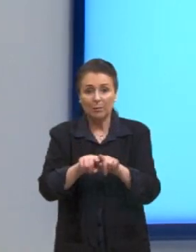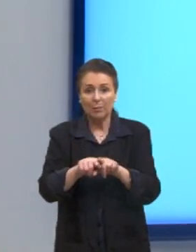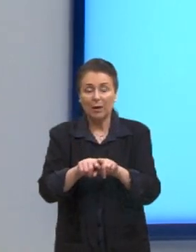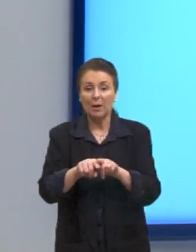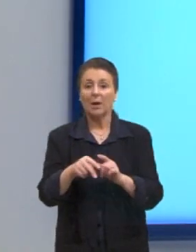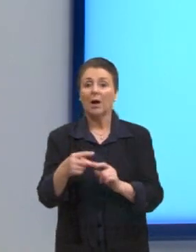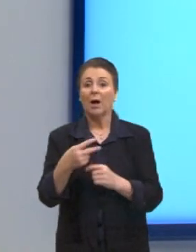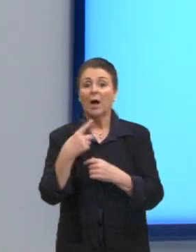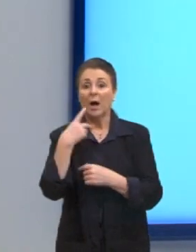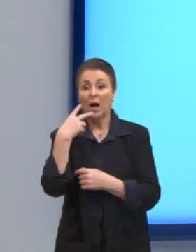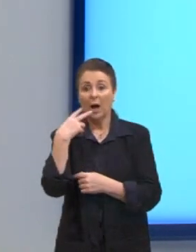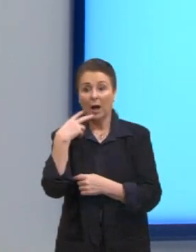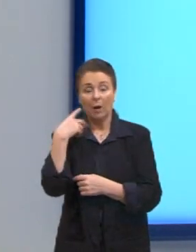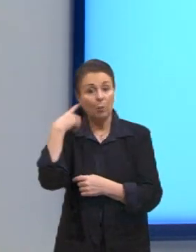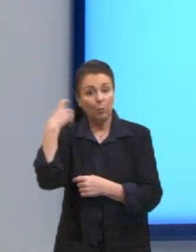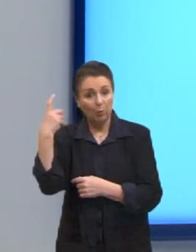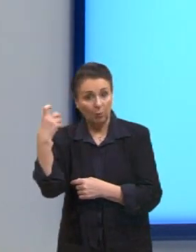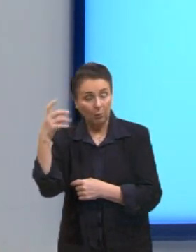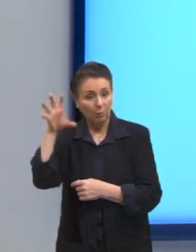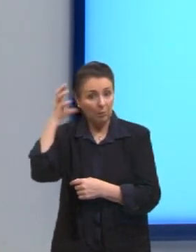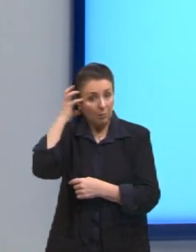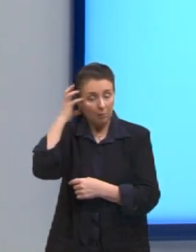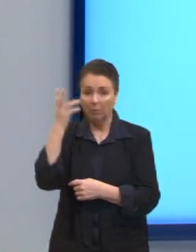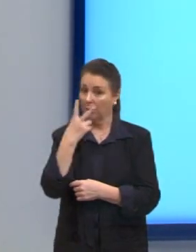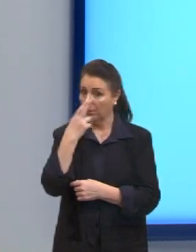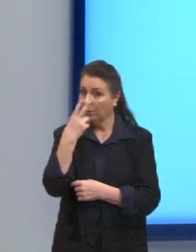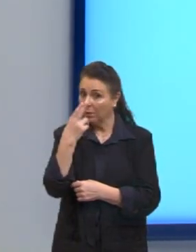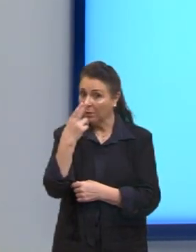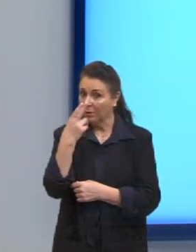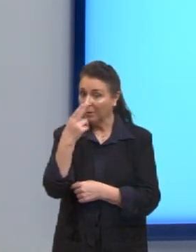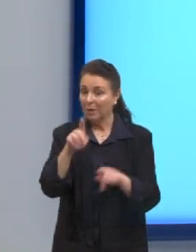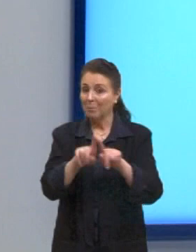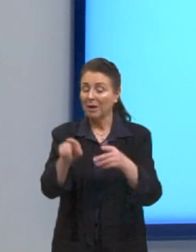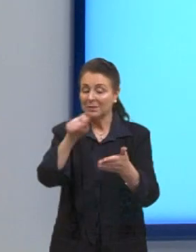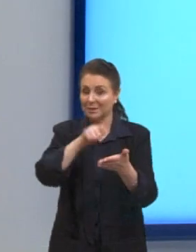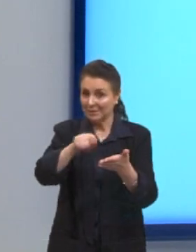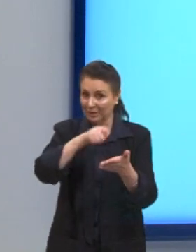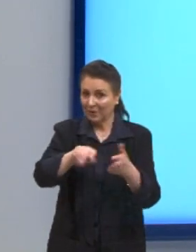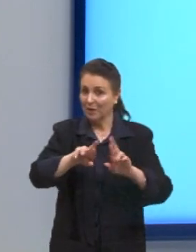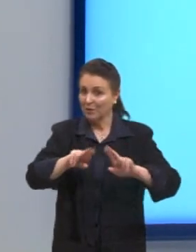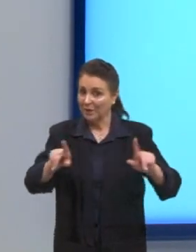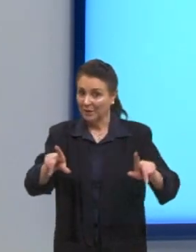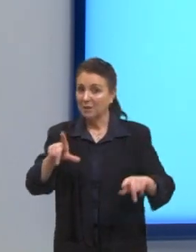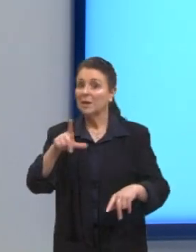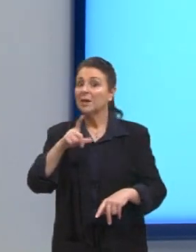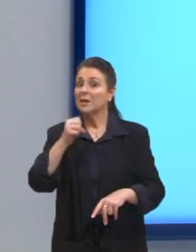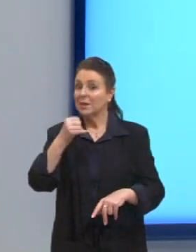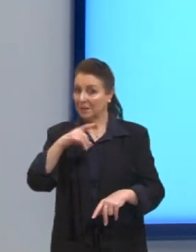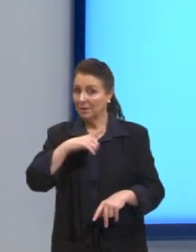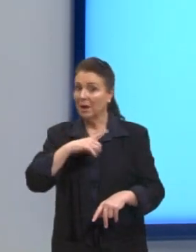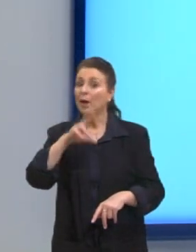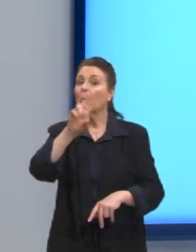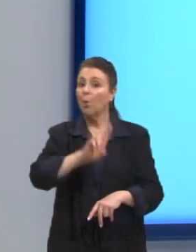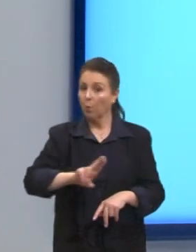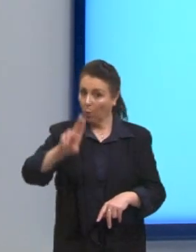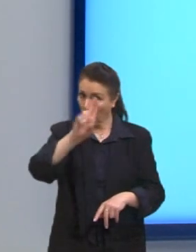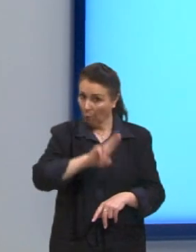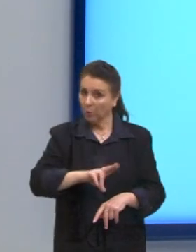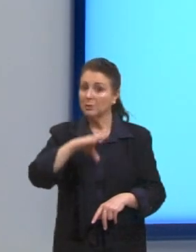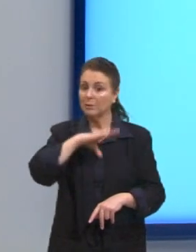whisky e whisky. Mas, a forma de escrita é diferente e se ela tem, ela precisa ser usada. Depois,